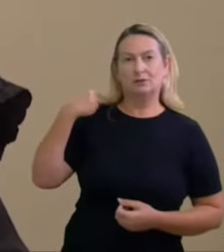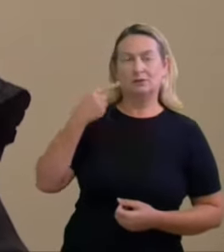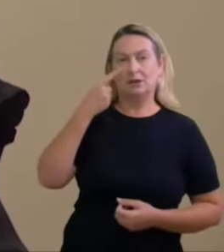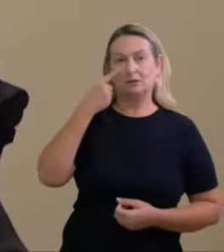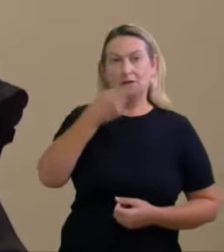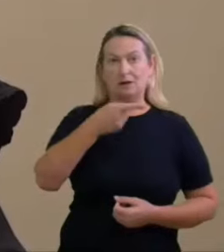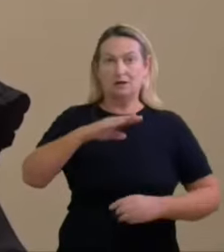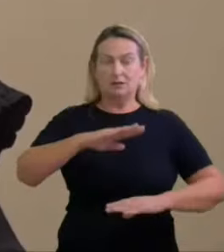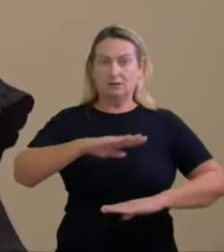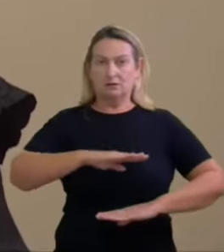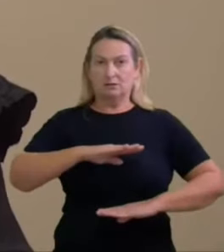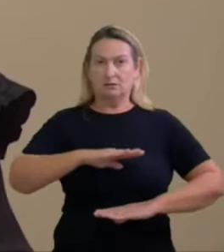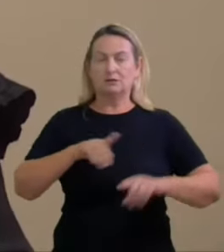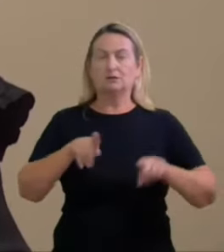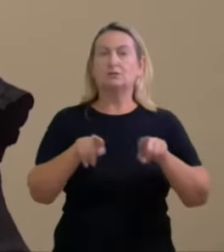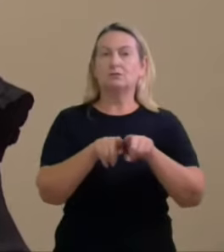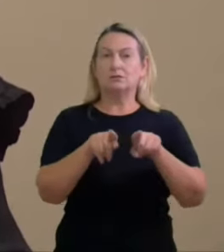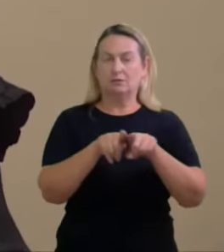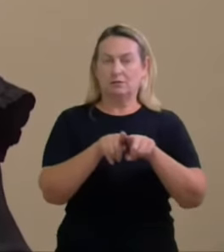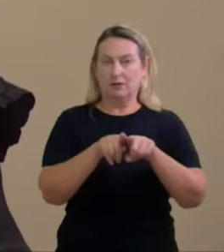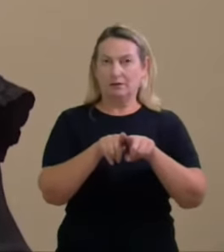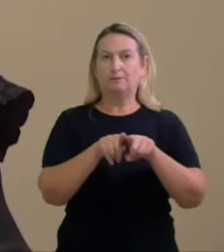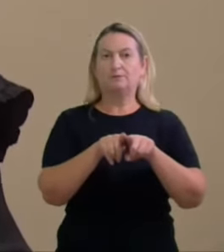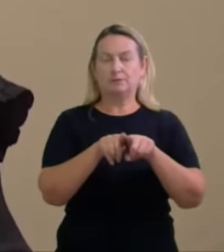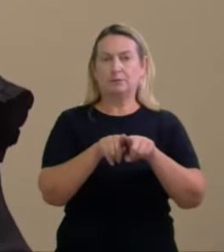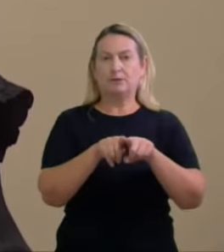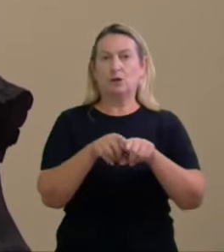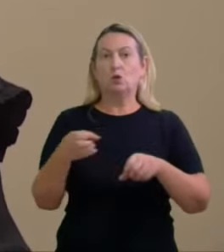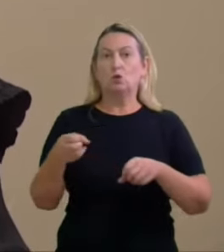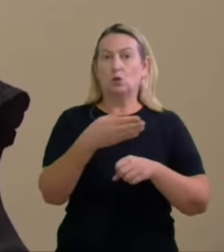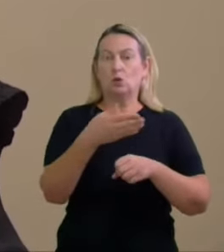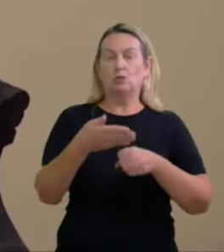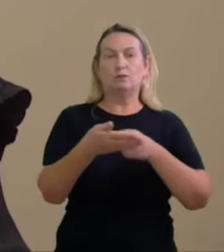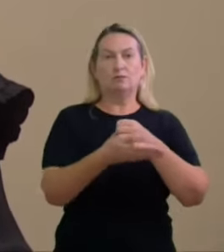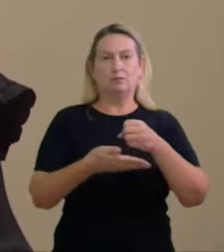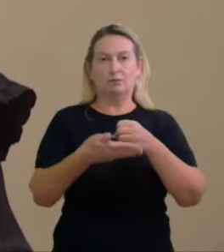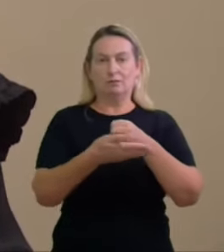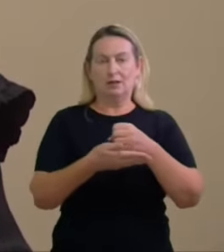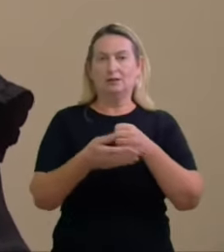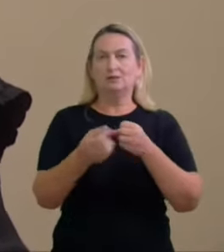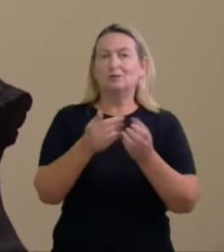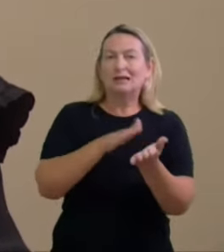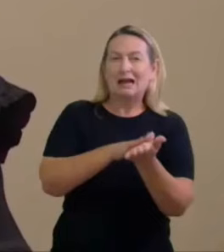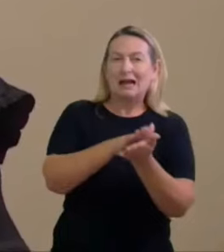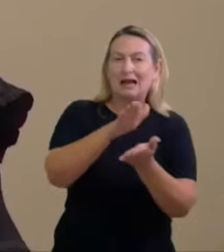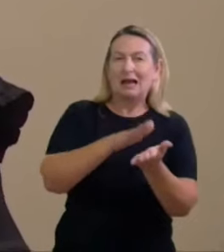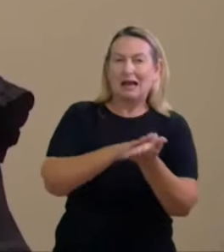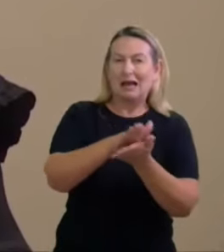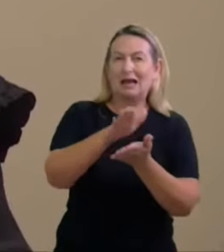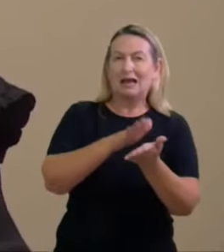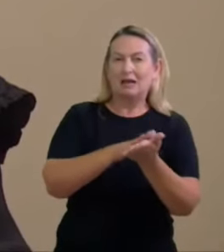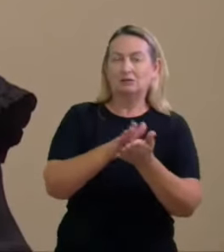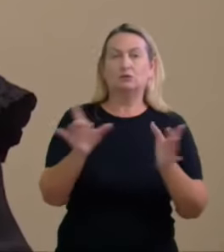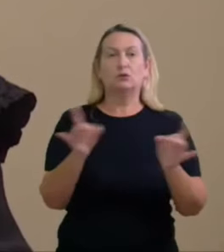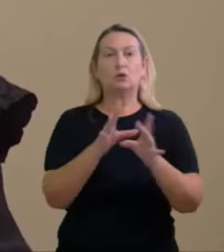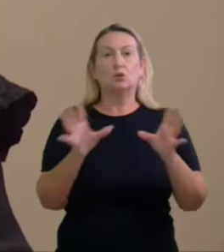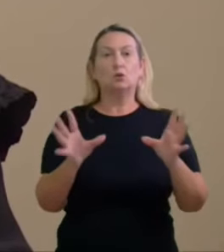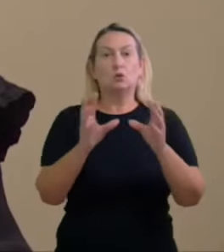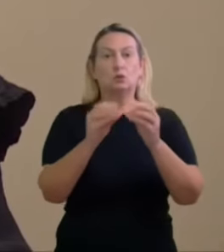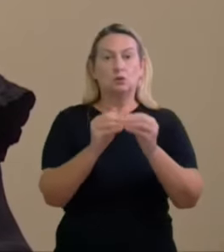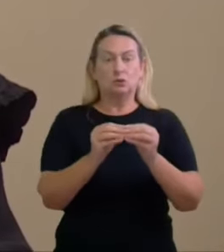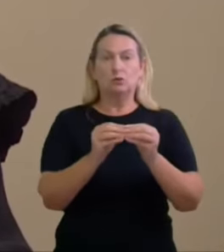eu fundamento um longo fundamento aqui também em relação aos gastos e concluo que eles não devem ser